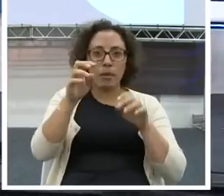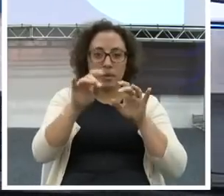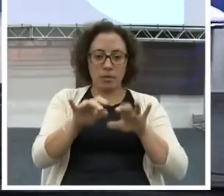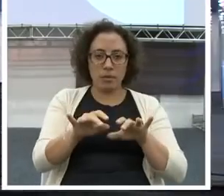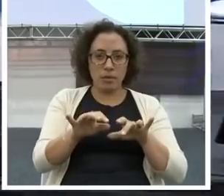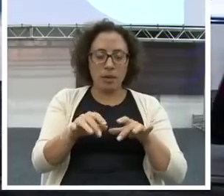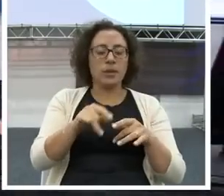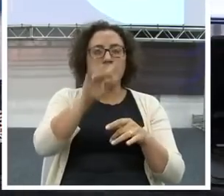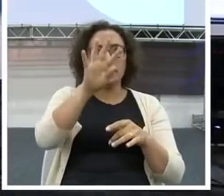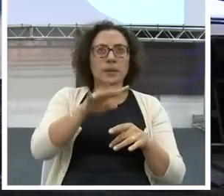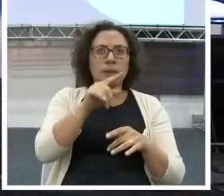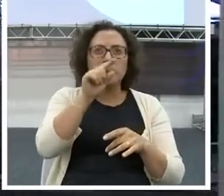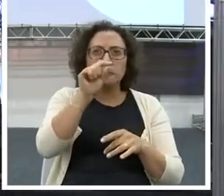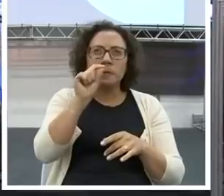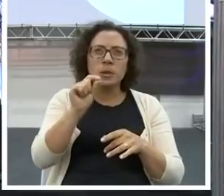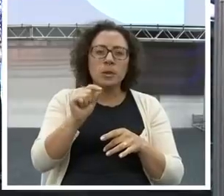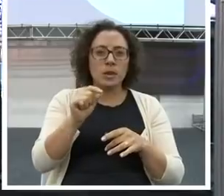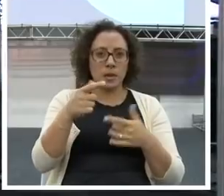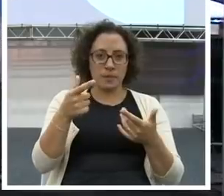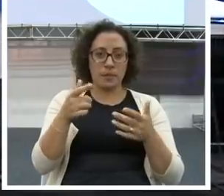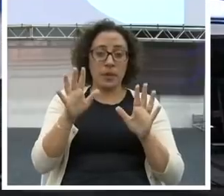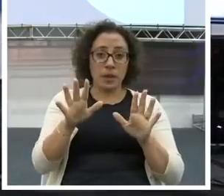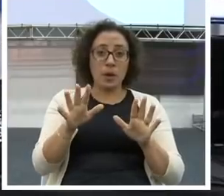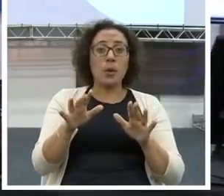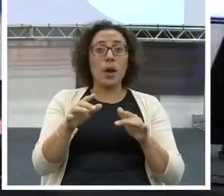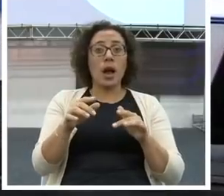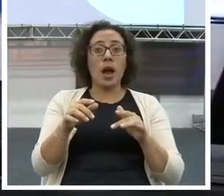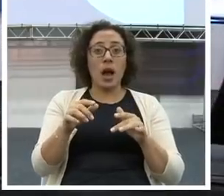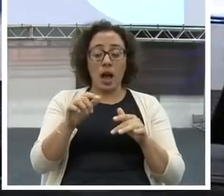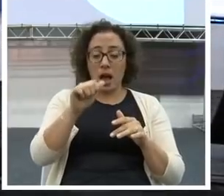ativo é o que me dá dinheiro. E o passivo é o que tira.